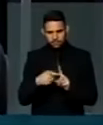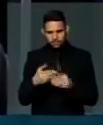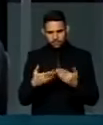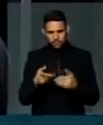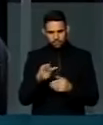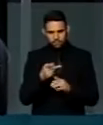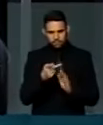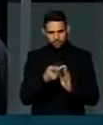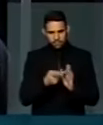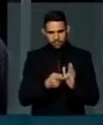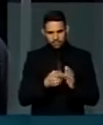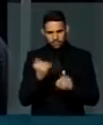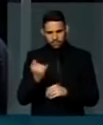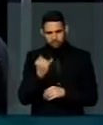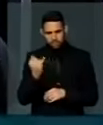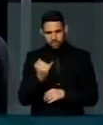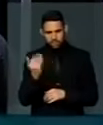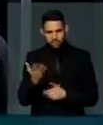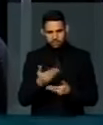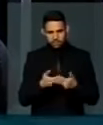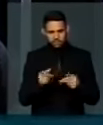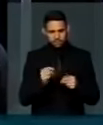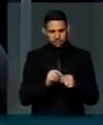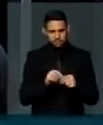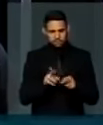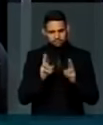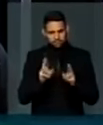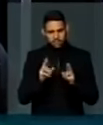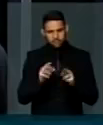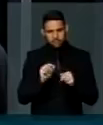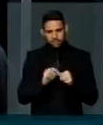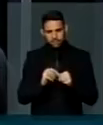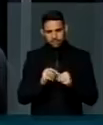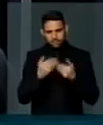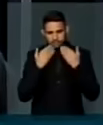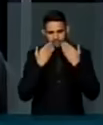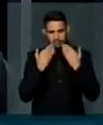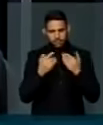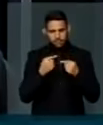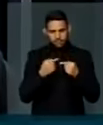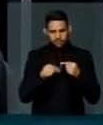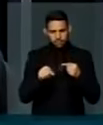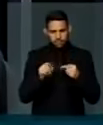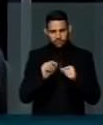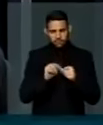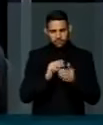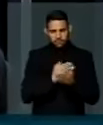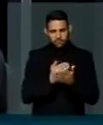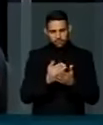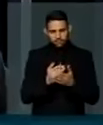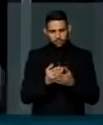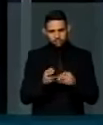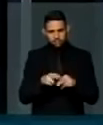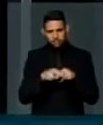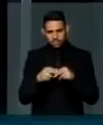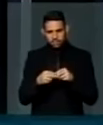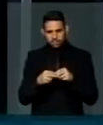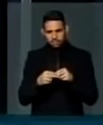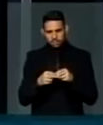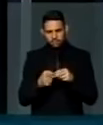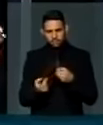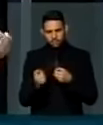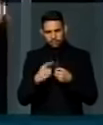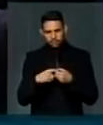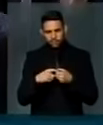Então, o projeto é de grande relevância e eu espero que aqueles que se manifestaram contrariamente inicialmente, possam aquecer